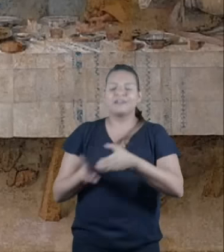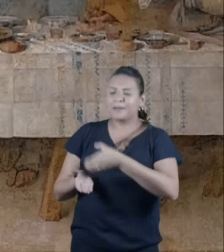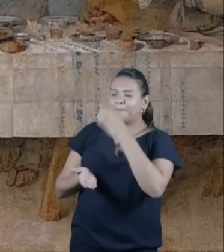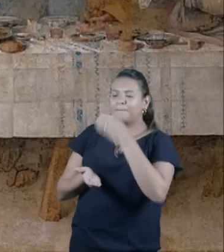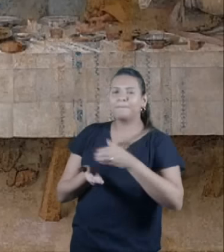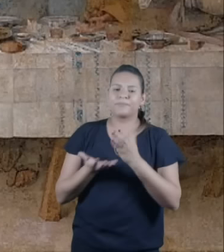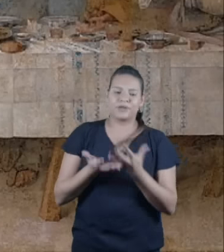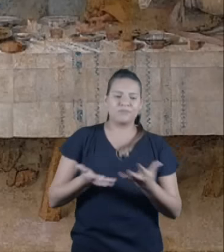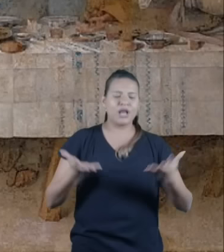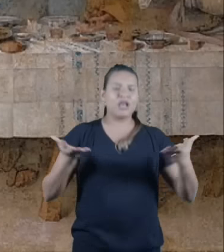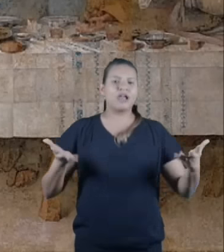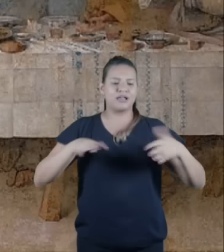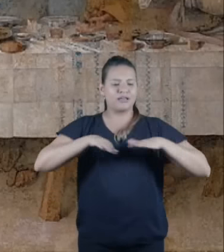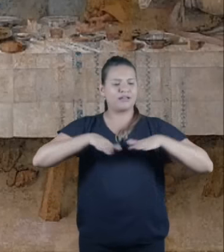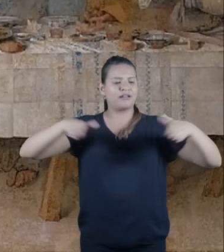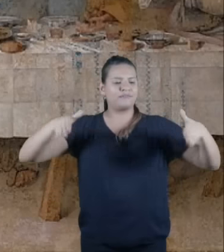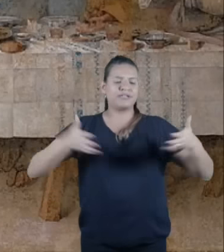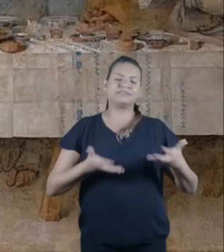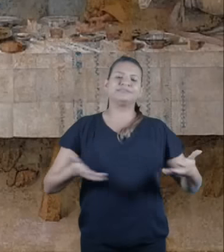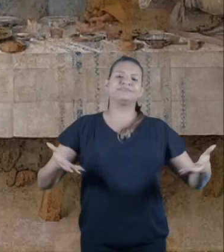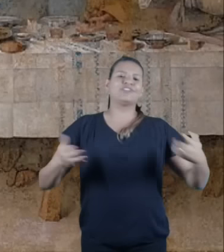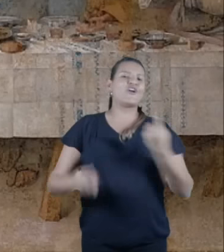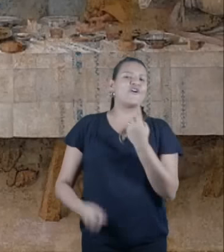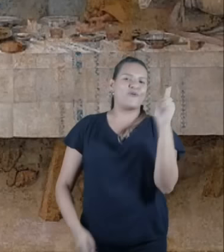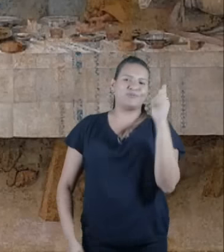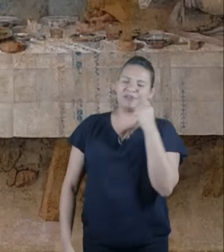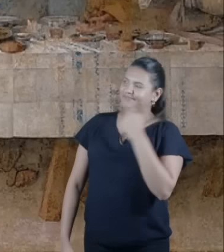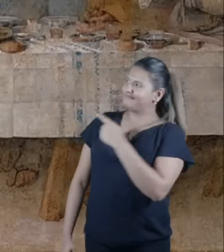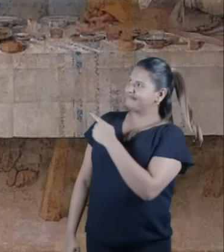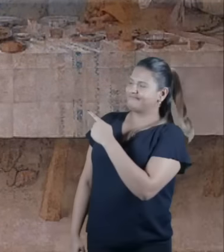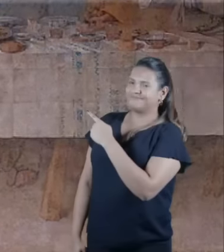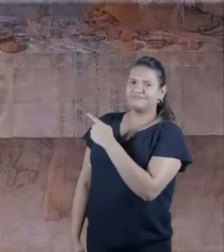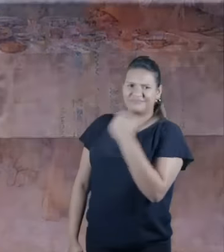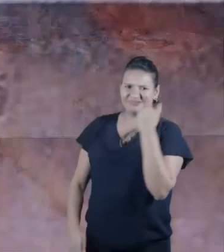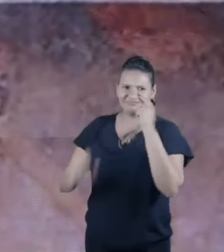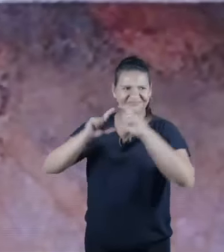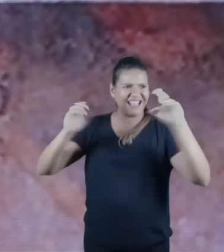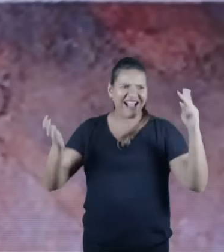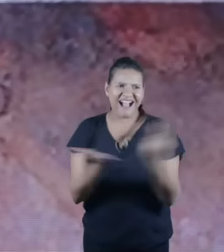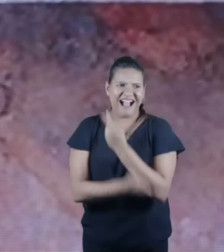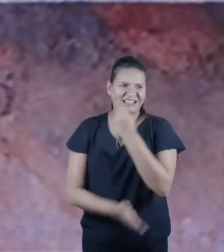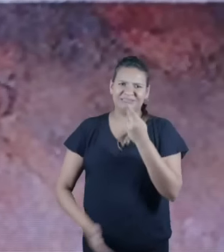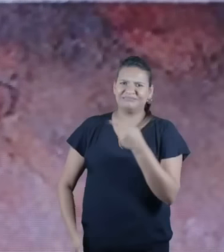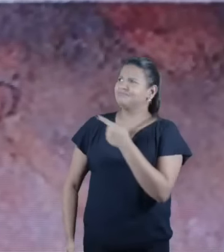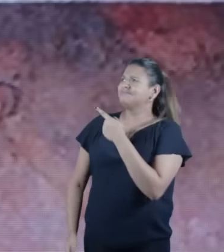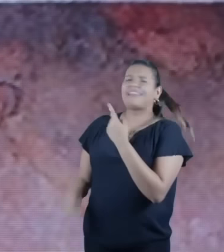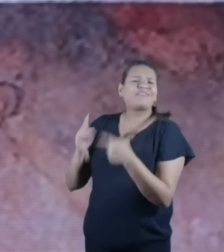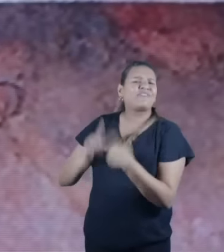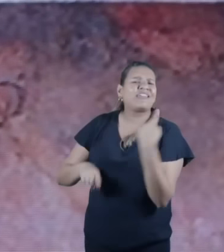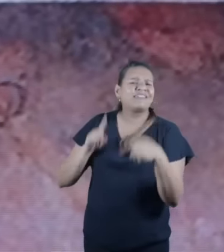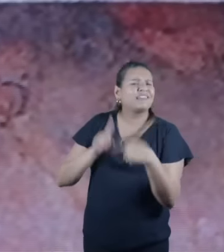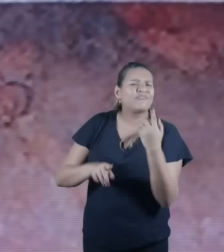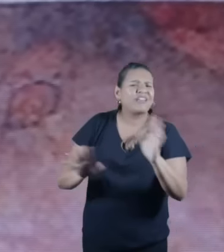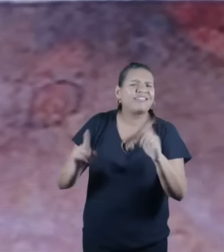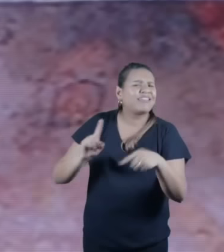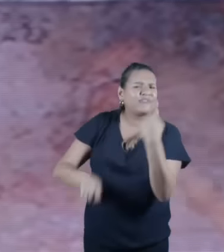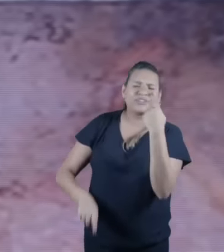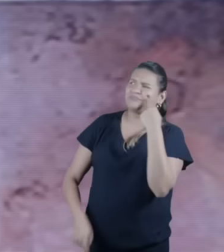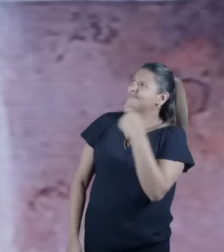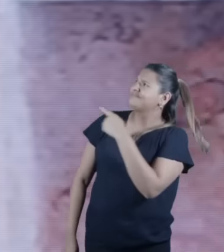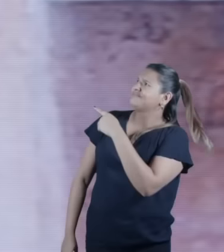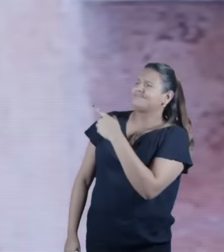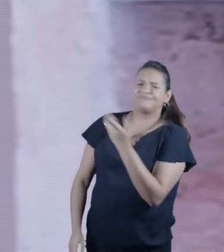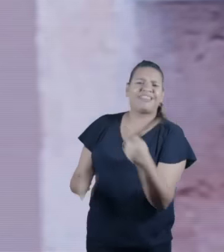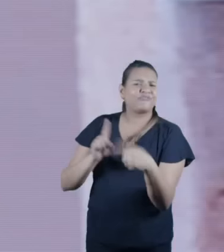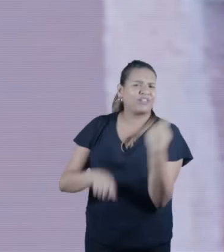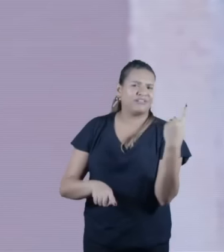em cima eu já coloquei está errado pessoal isso aqui não tem nada a ver de como a última ceia se